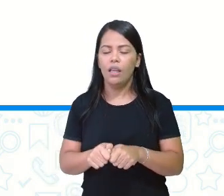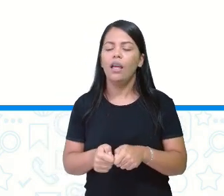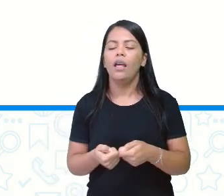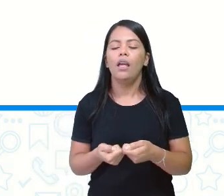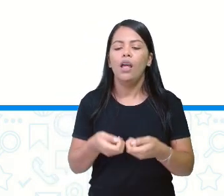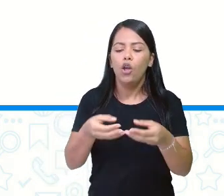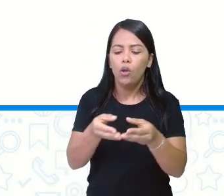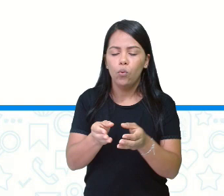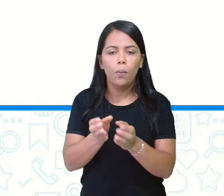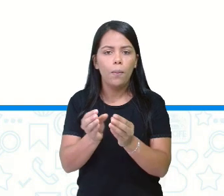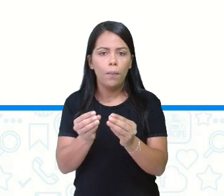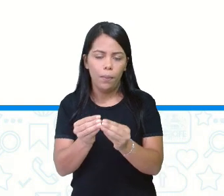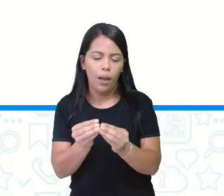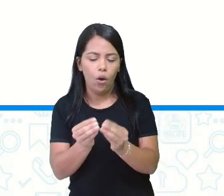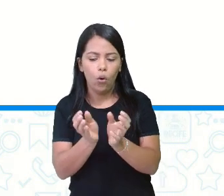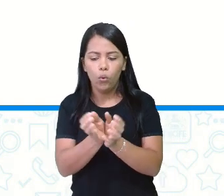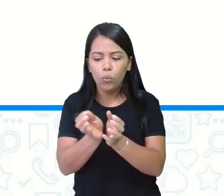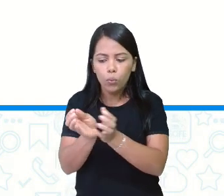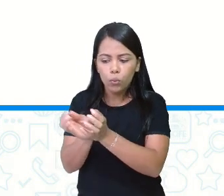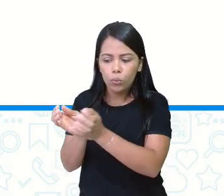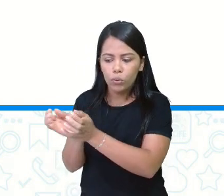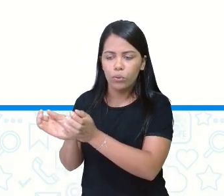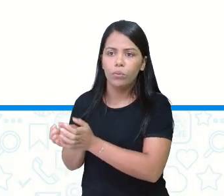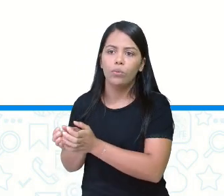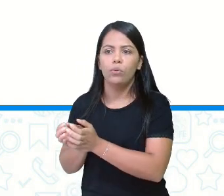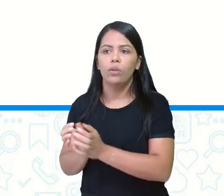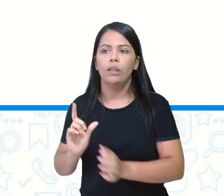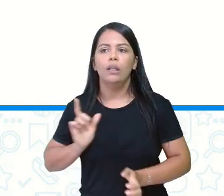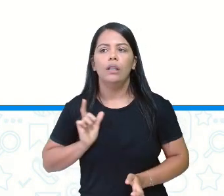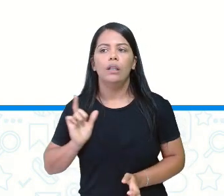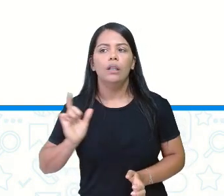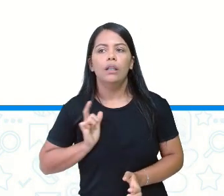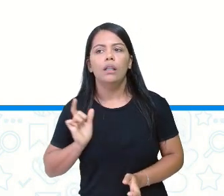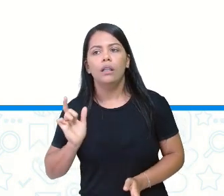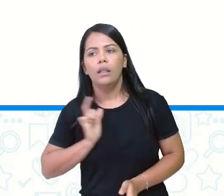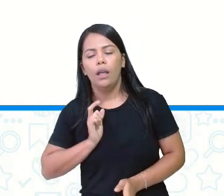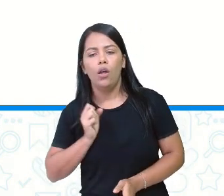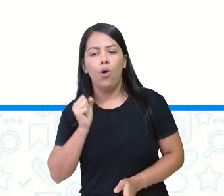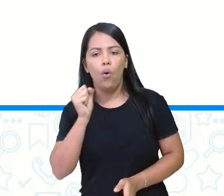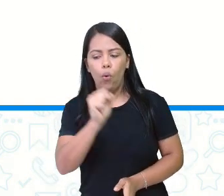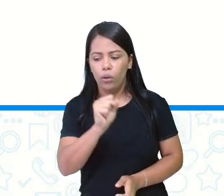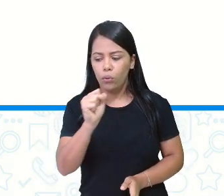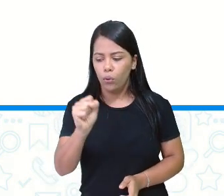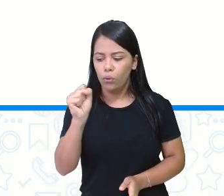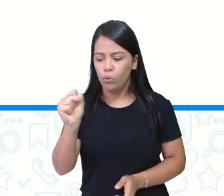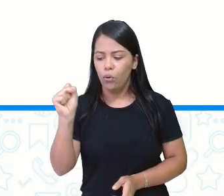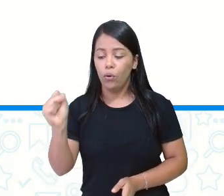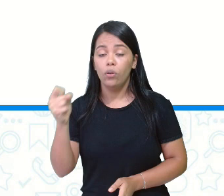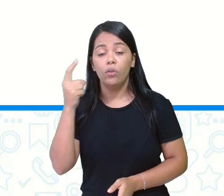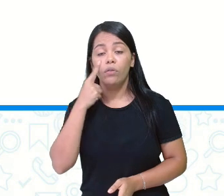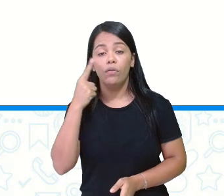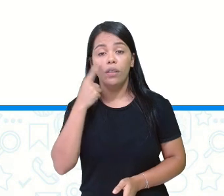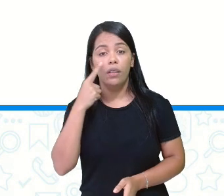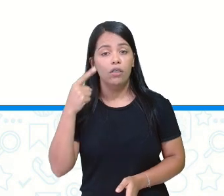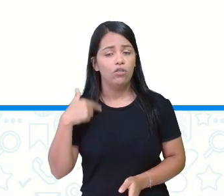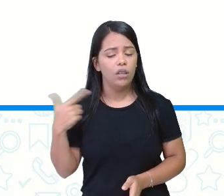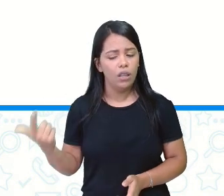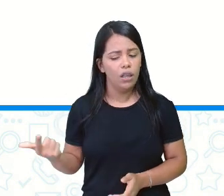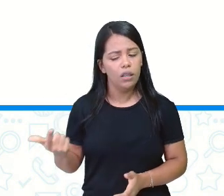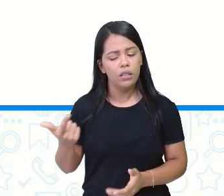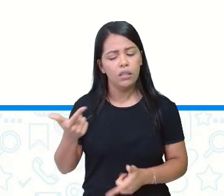Quantos pacotes Pedro irá fazer? Percebam que essa atividade aí não é mais de